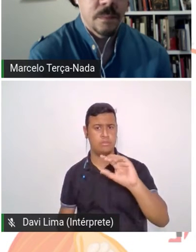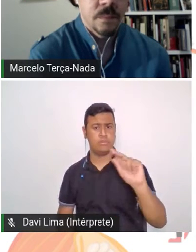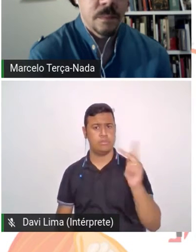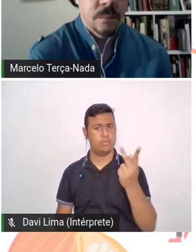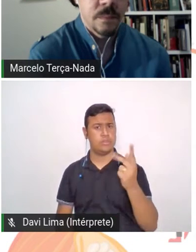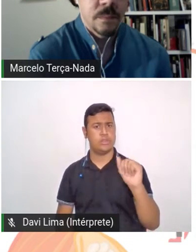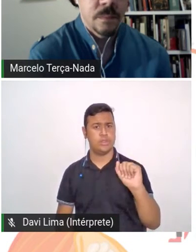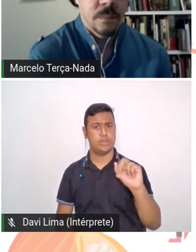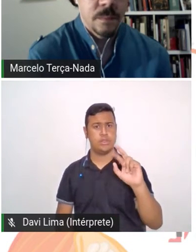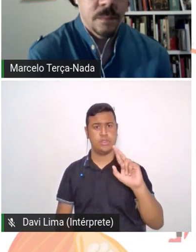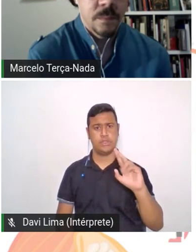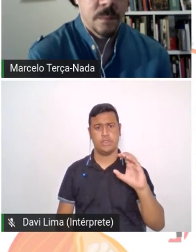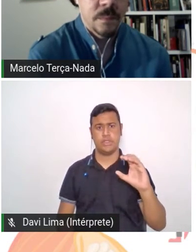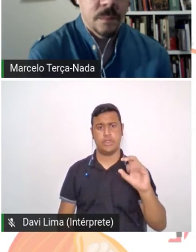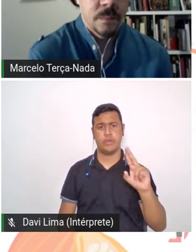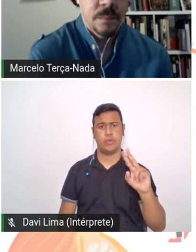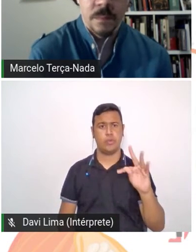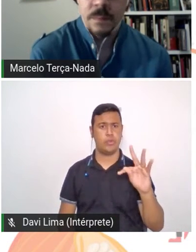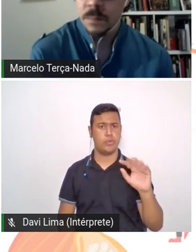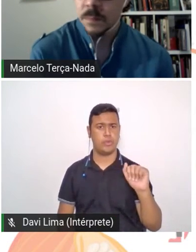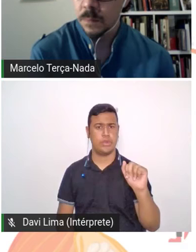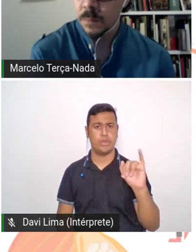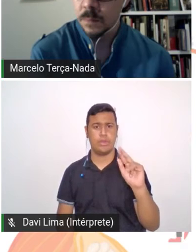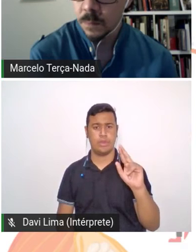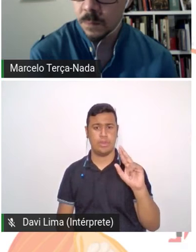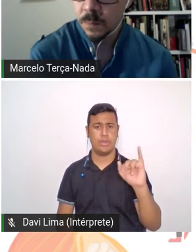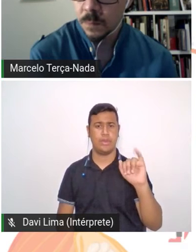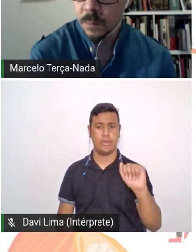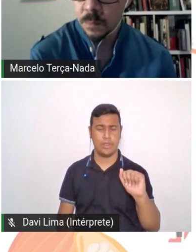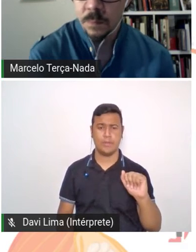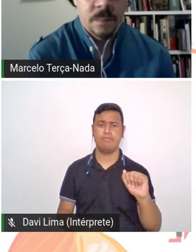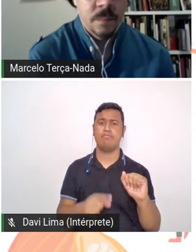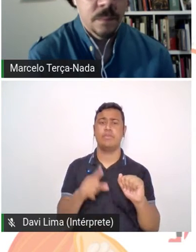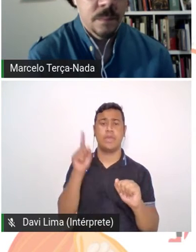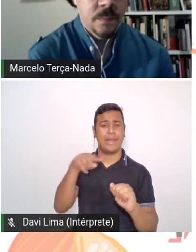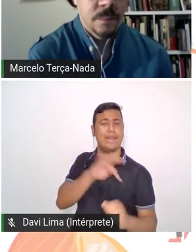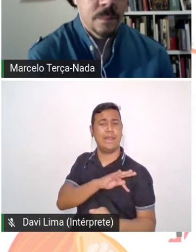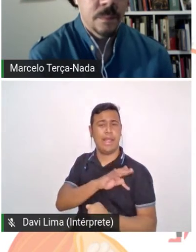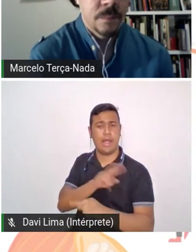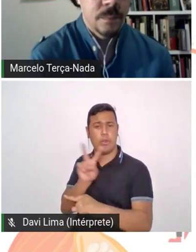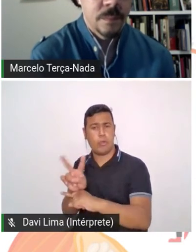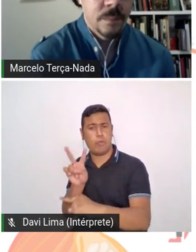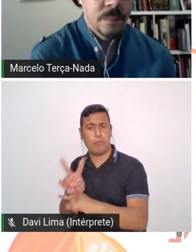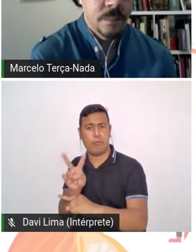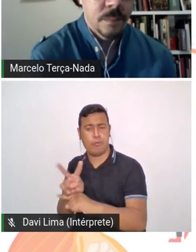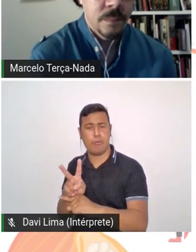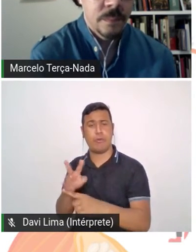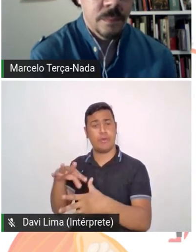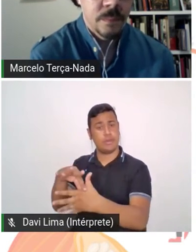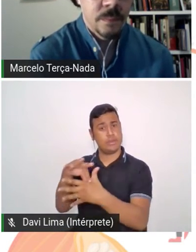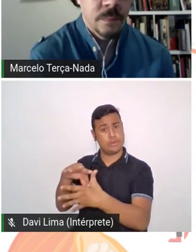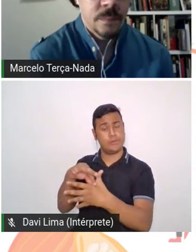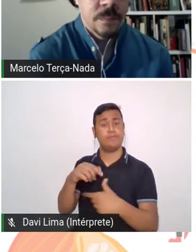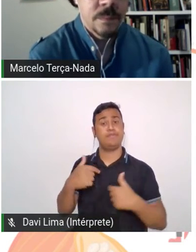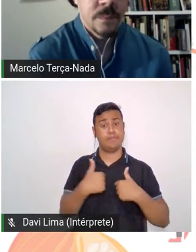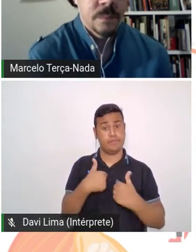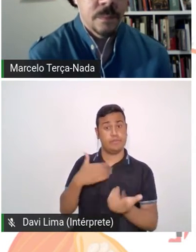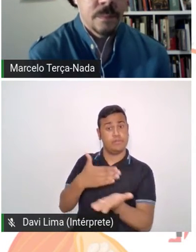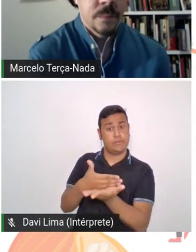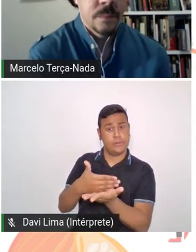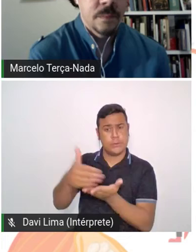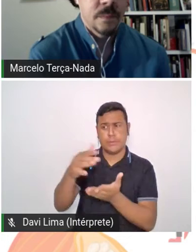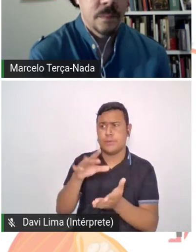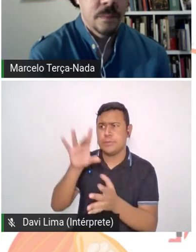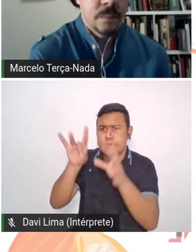Essa técnica de conservação das carnes. Então, eu comecei a incluir e